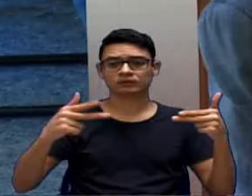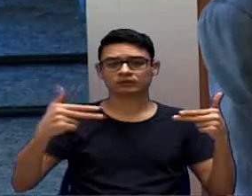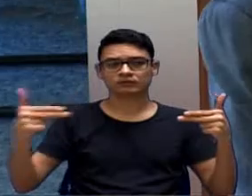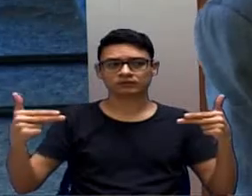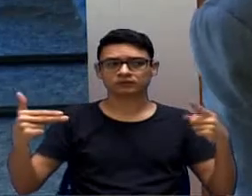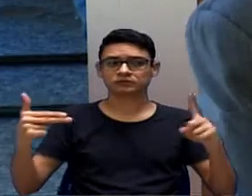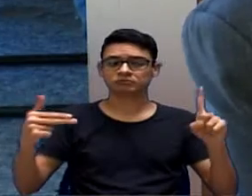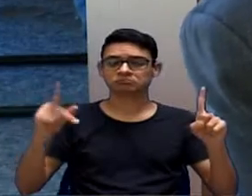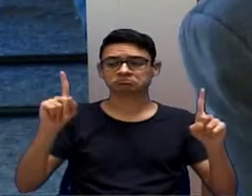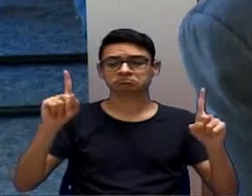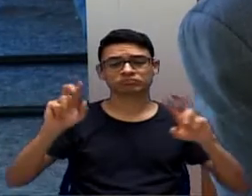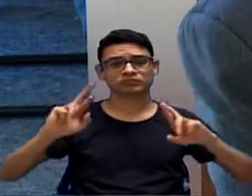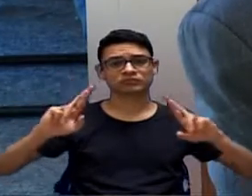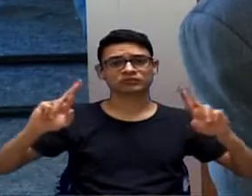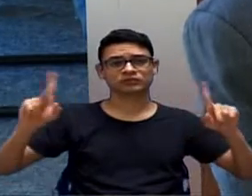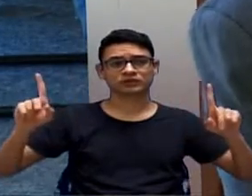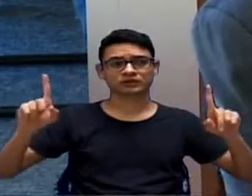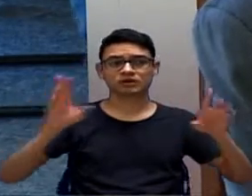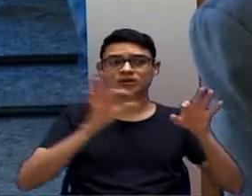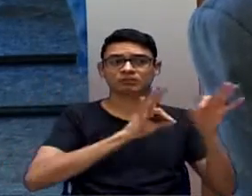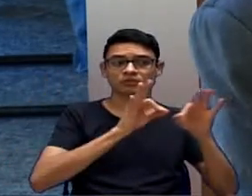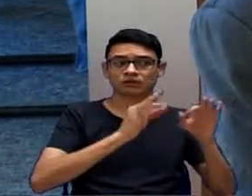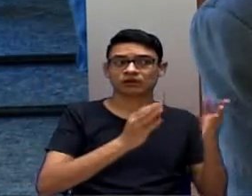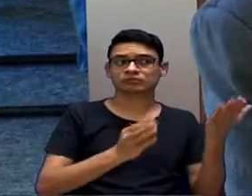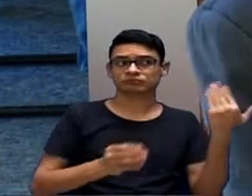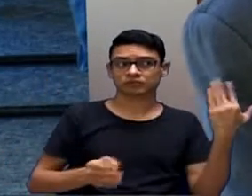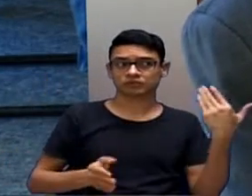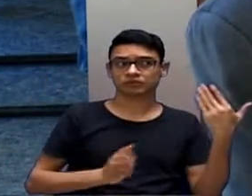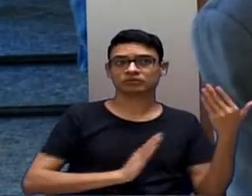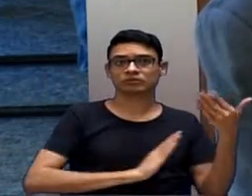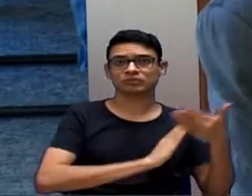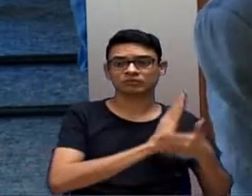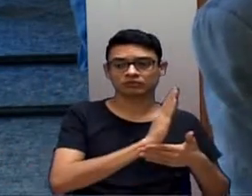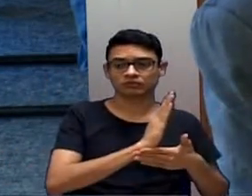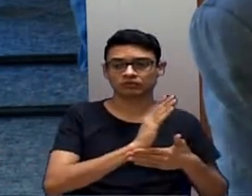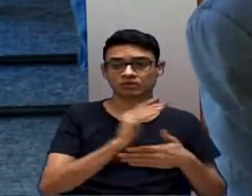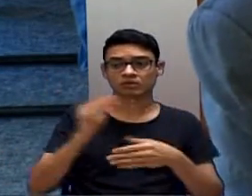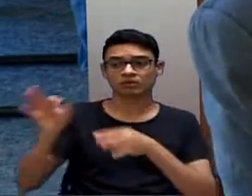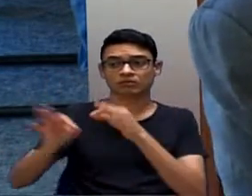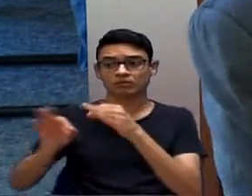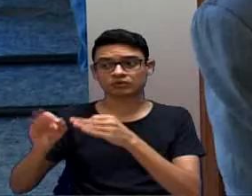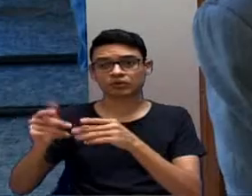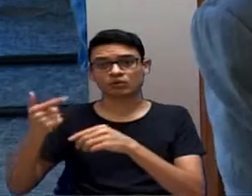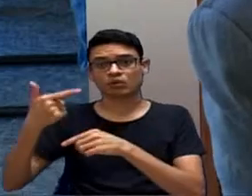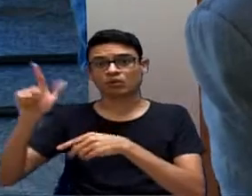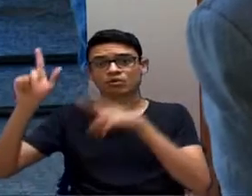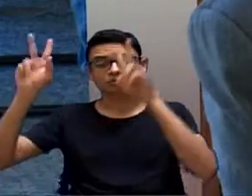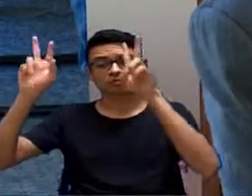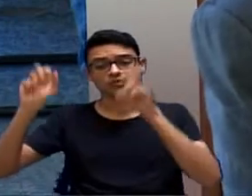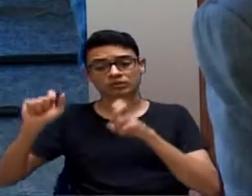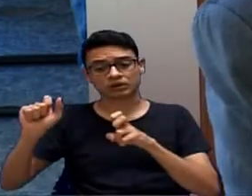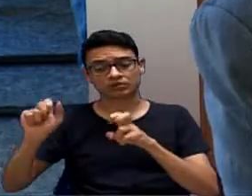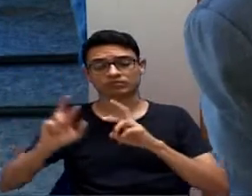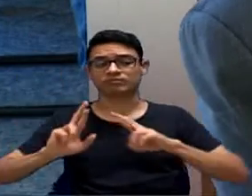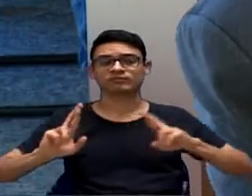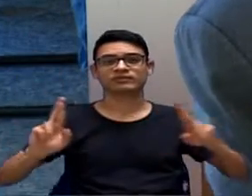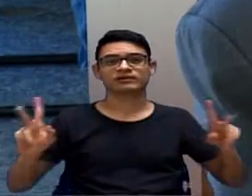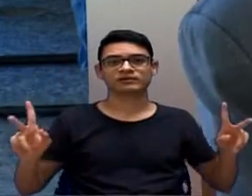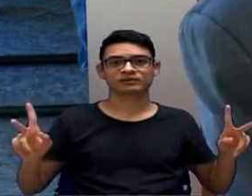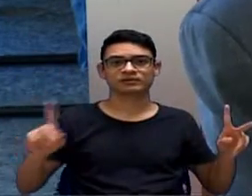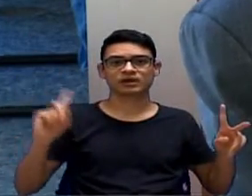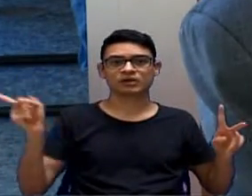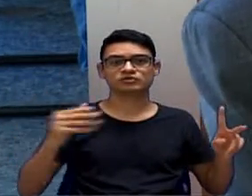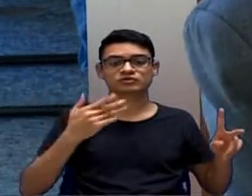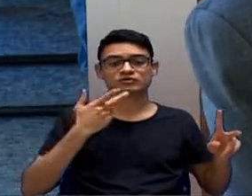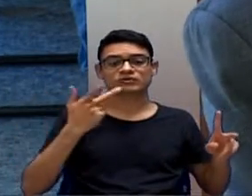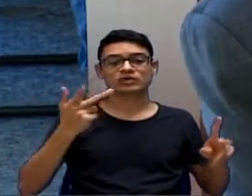foi aprovado, outra coisa é um outro projeto, disciplinando um outro assunto, etc. E nós estamos, assim, não estamos falando que vamos votar